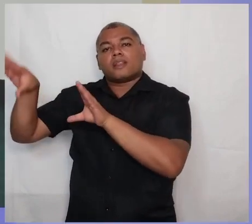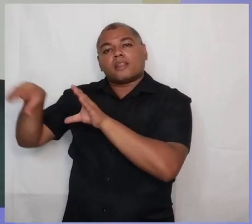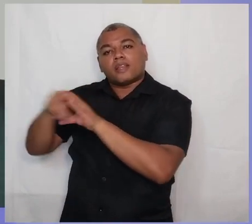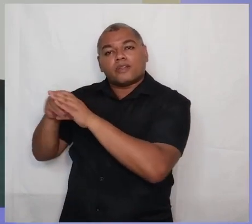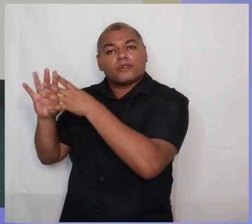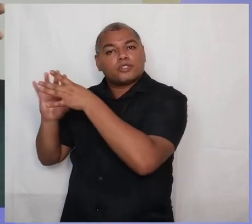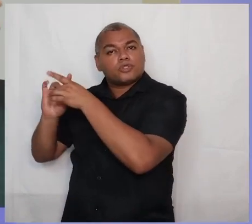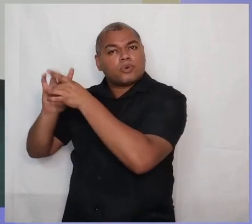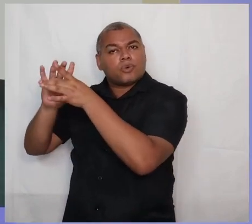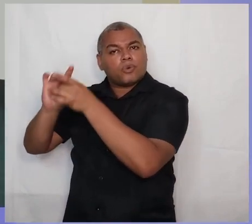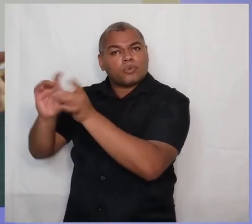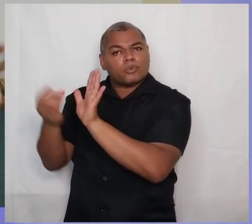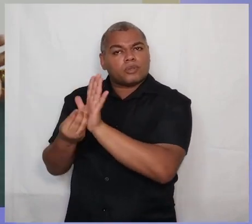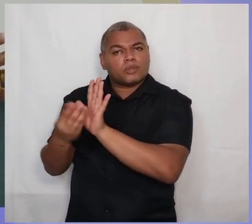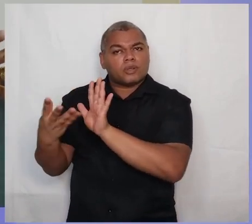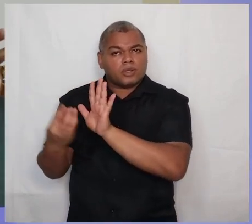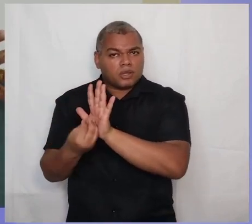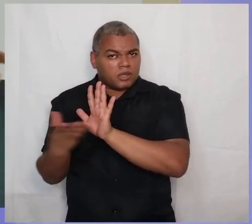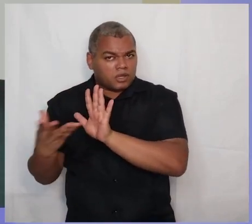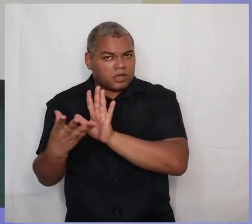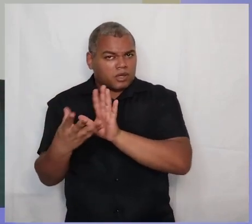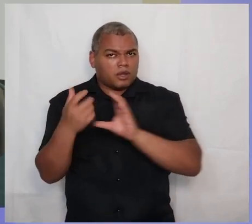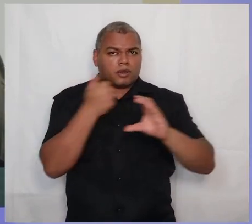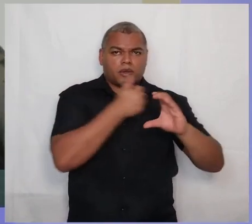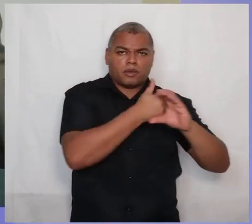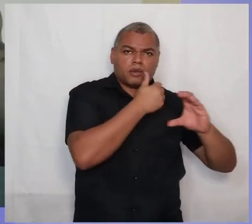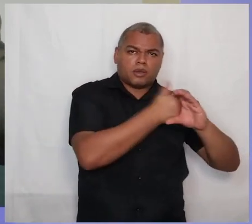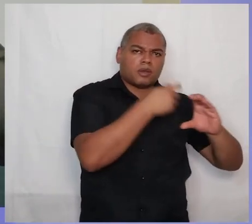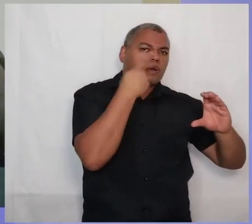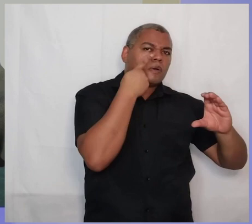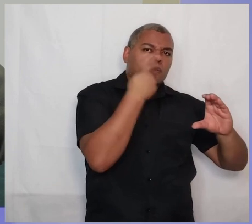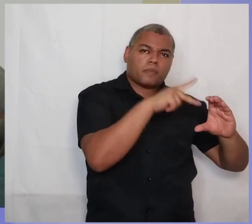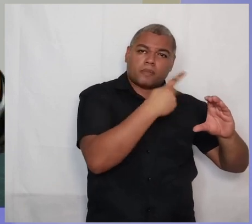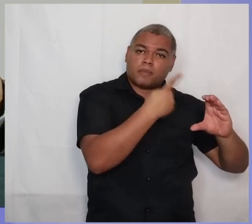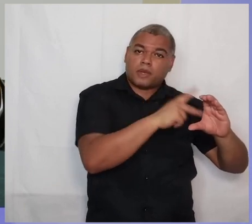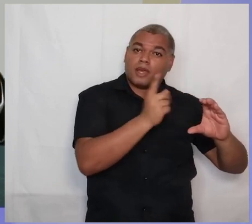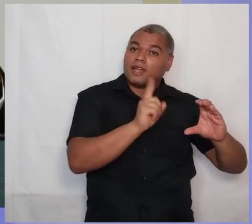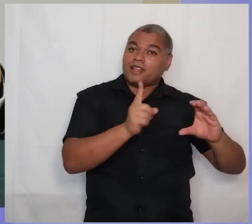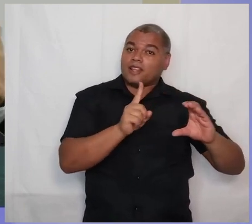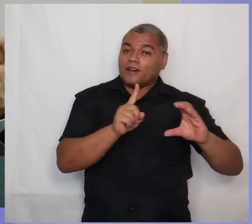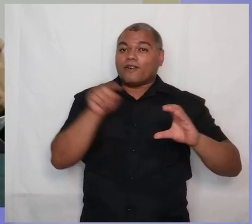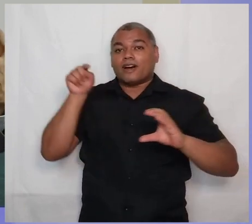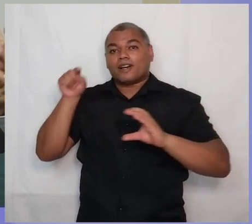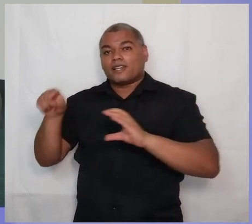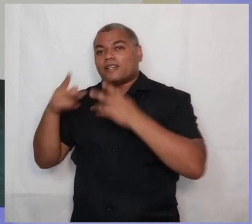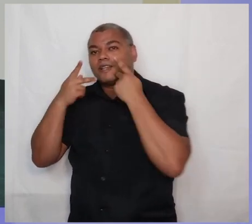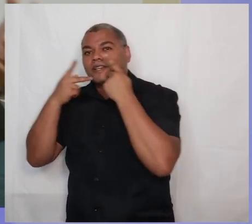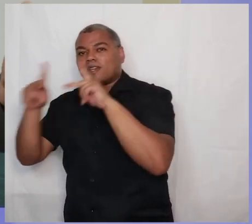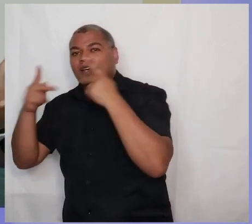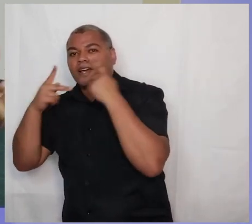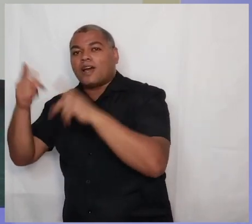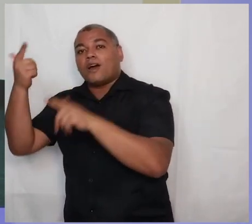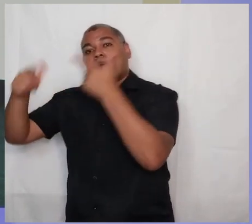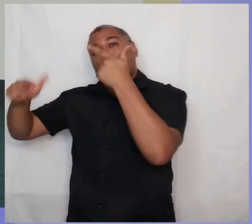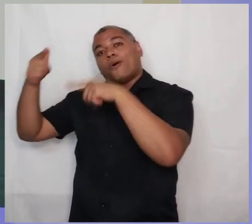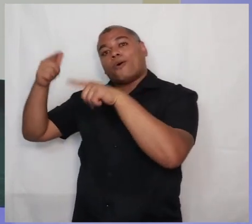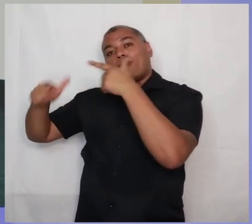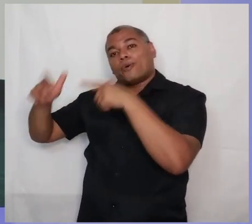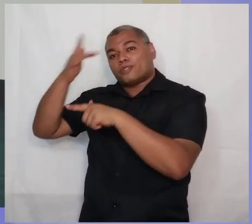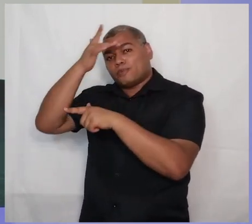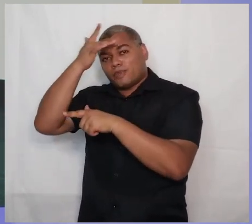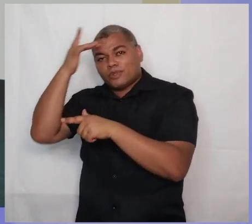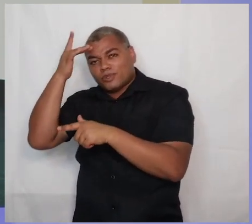Não aqueles que pregam para os que já são crentes, mas aqueles que levam a palavra em contextos onde pessoas não se